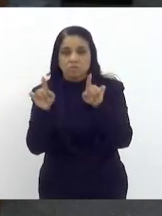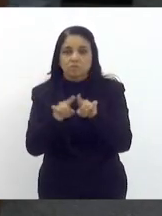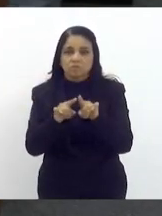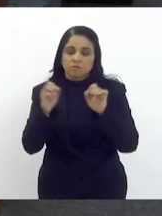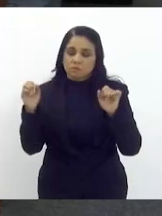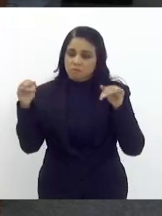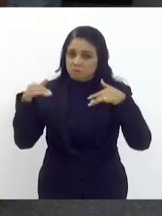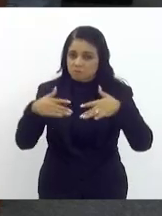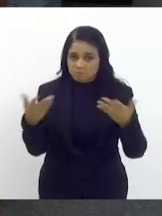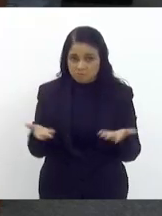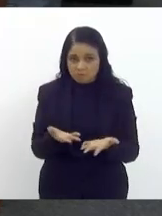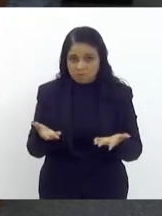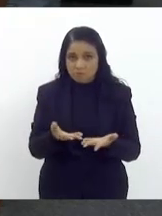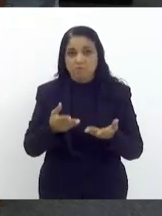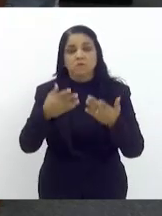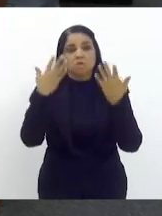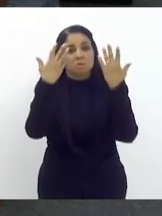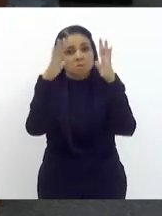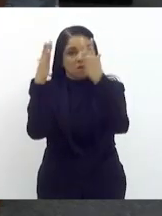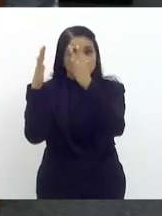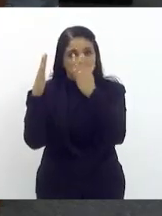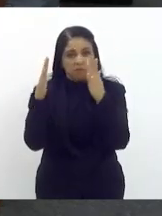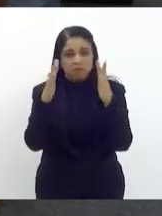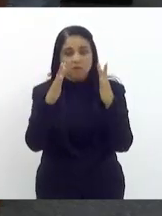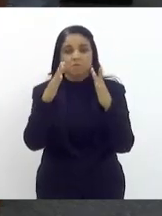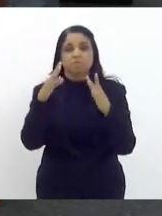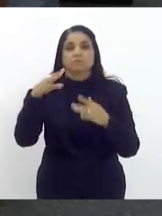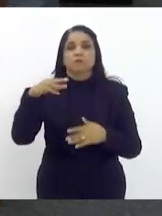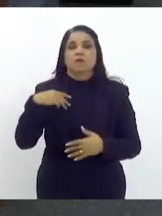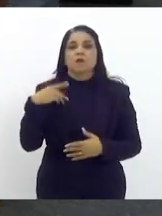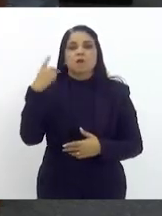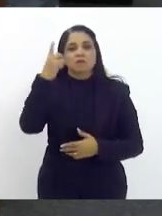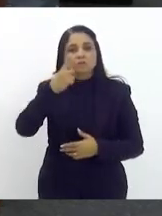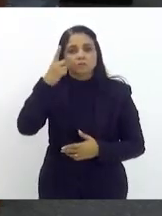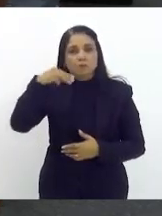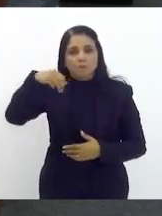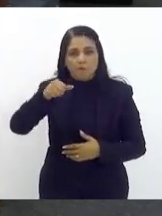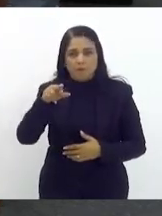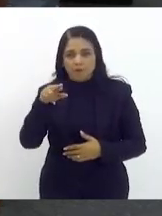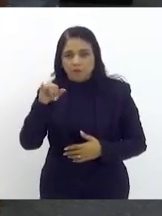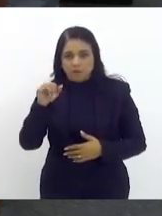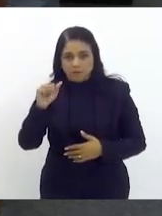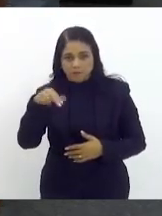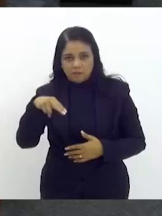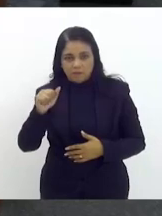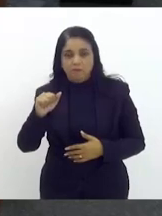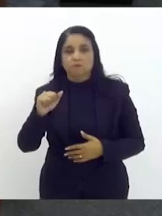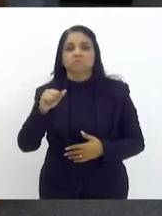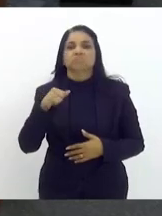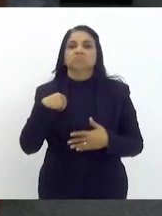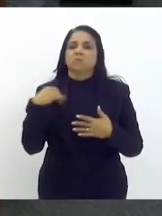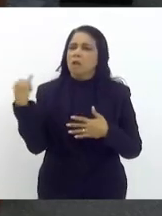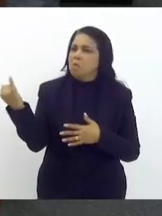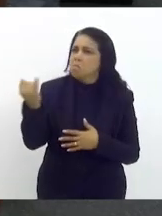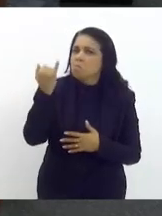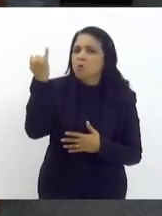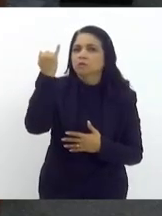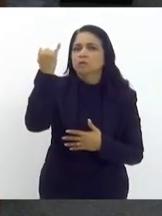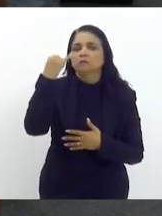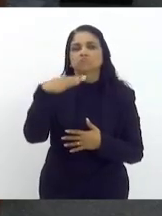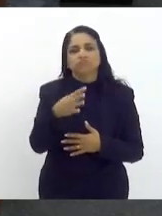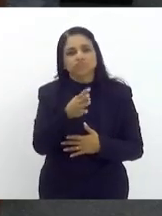eu quero parabenizar a deputada Marina do MST pela proposição pela importância do